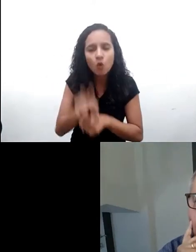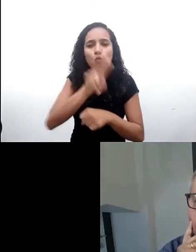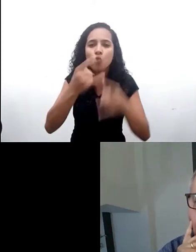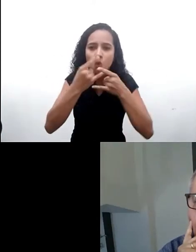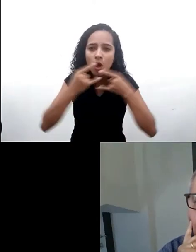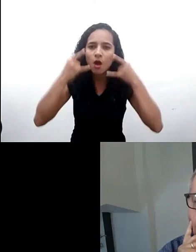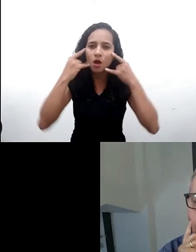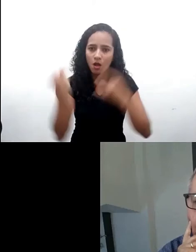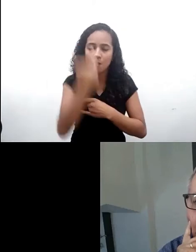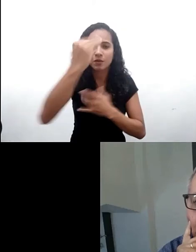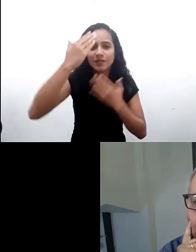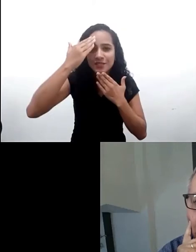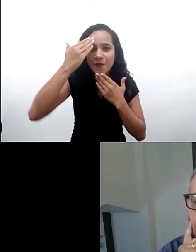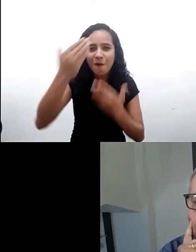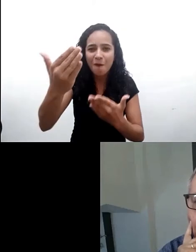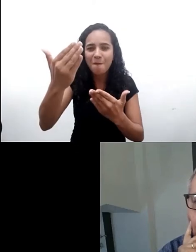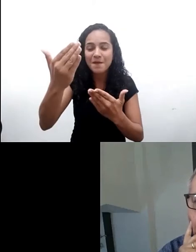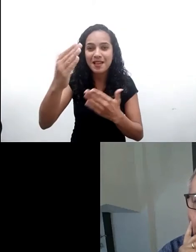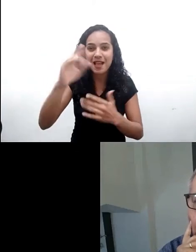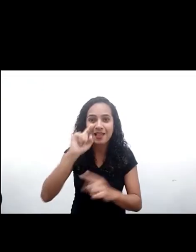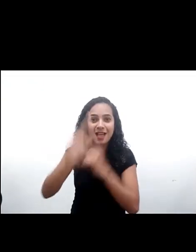Muito obrigada e até a próxima.